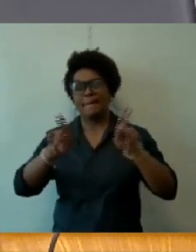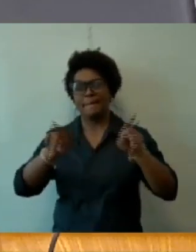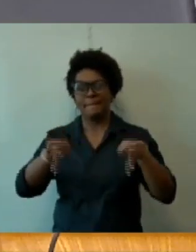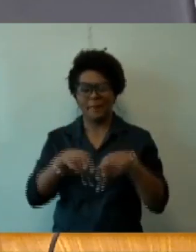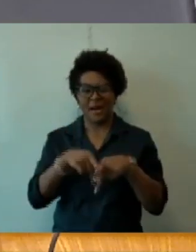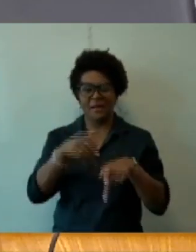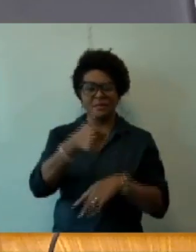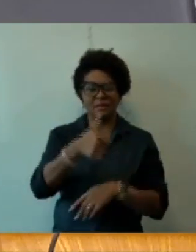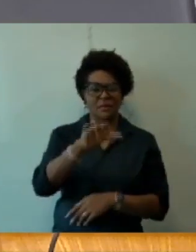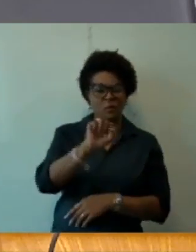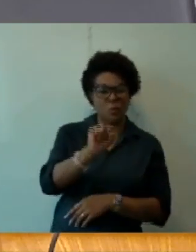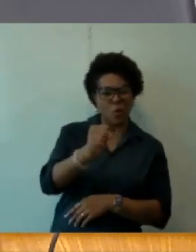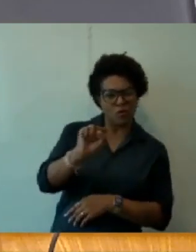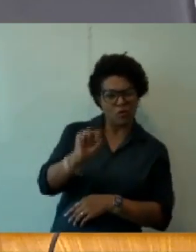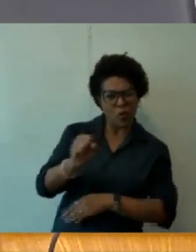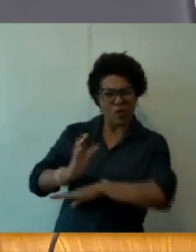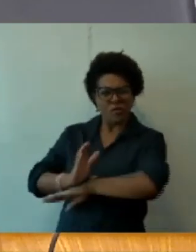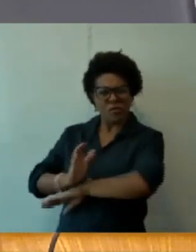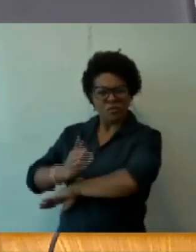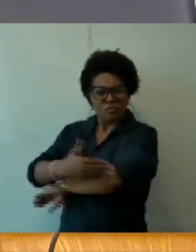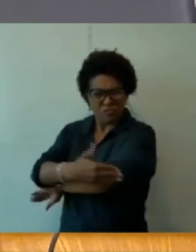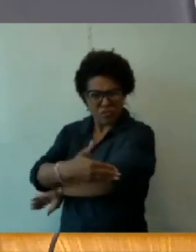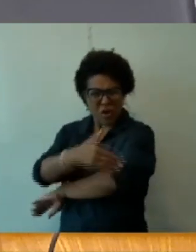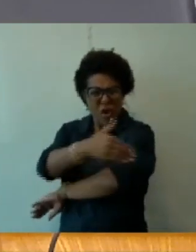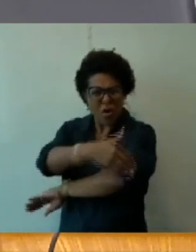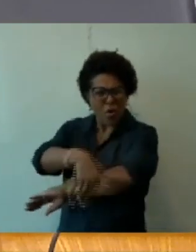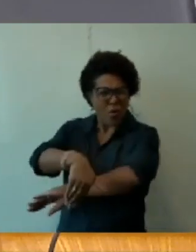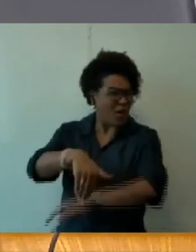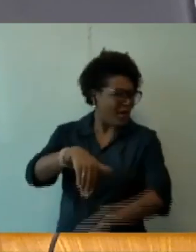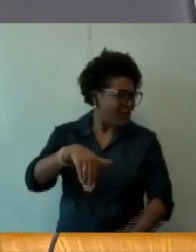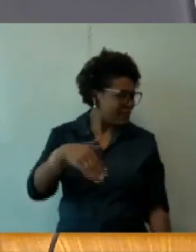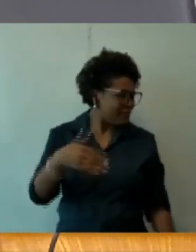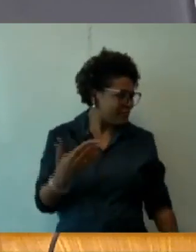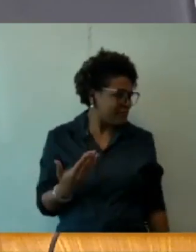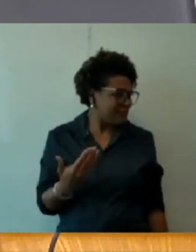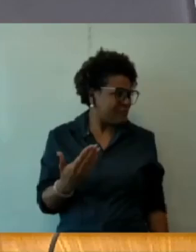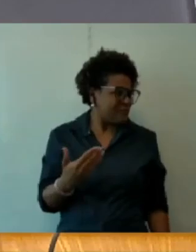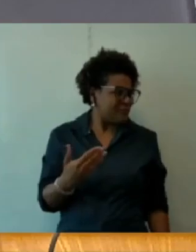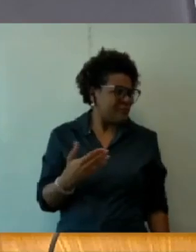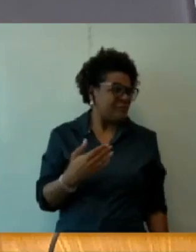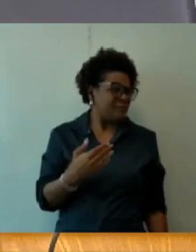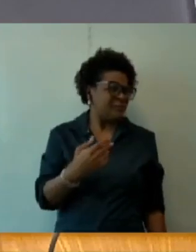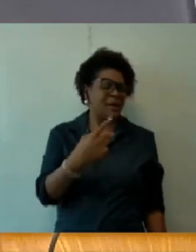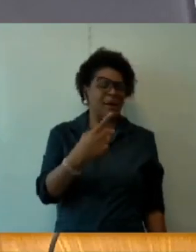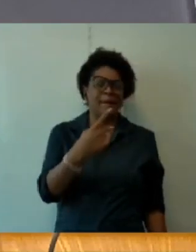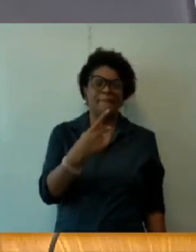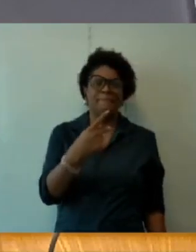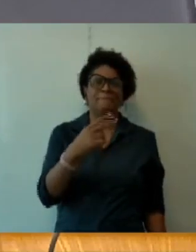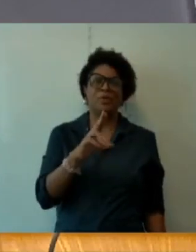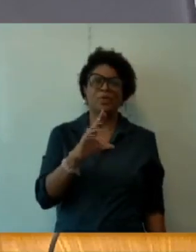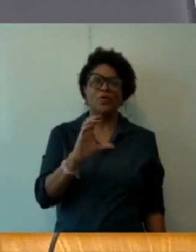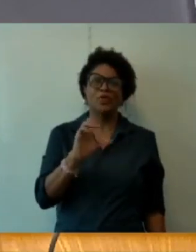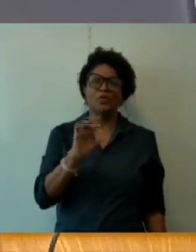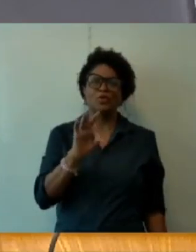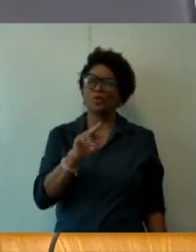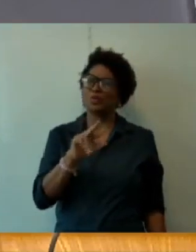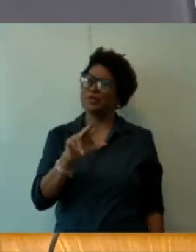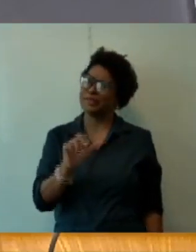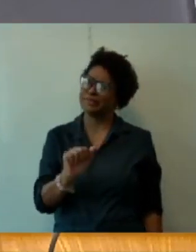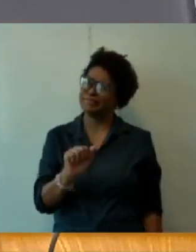Acatura, na rua Abaitá, Abaiba, no bairro São Paulo, sobre o código de logadolho número